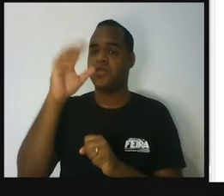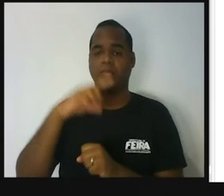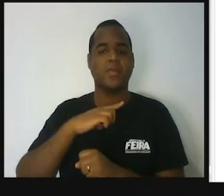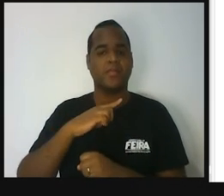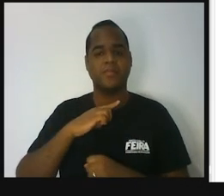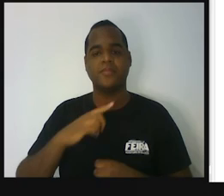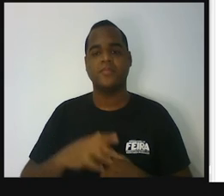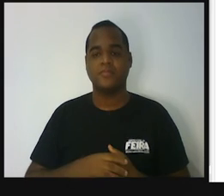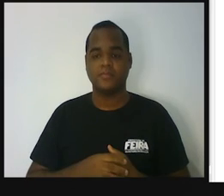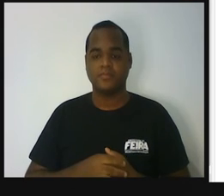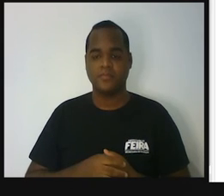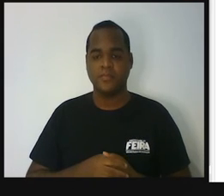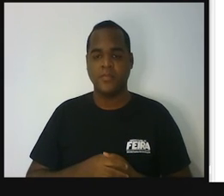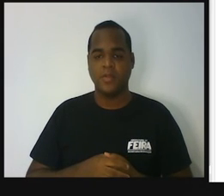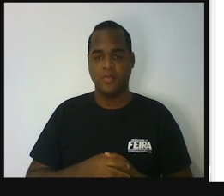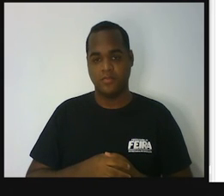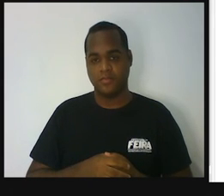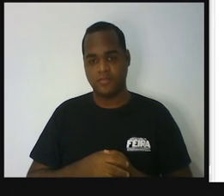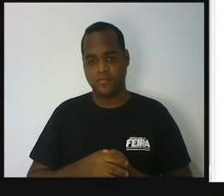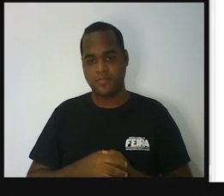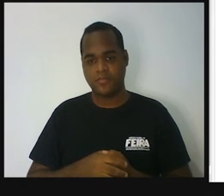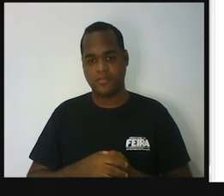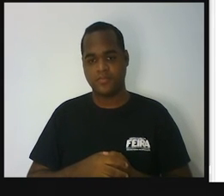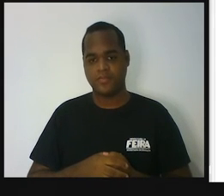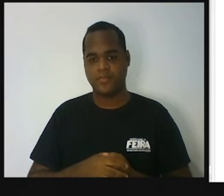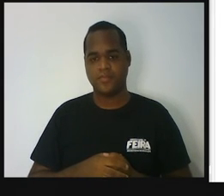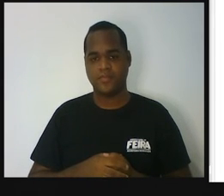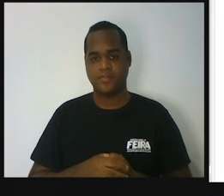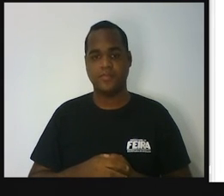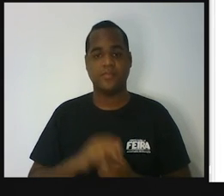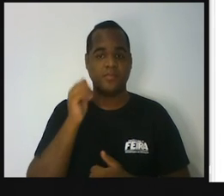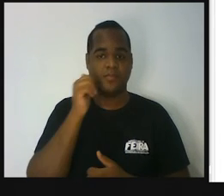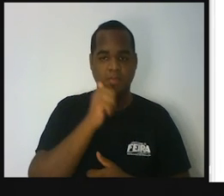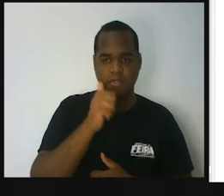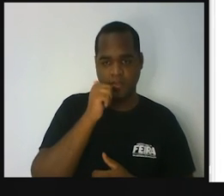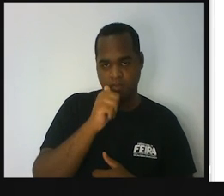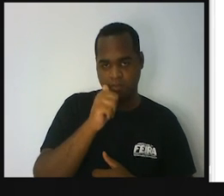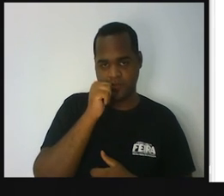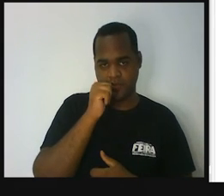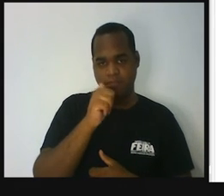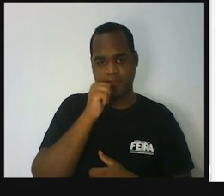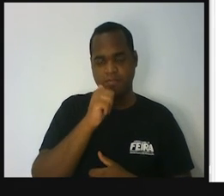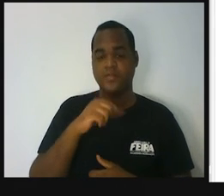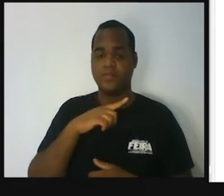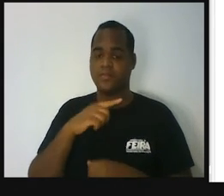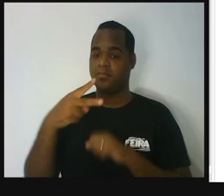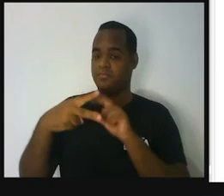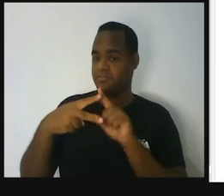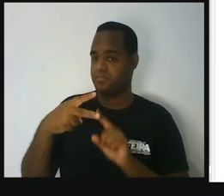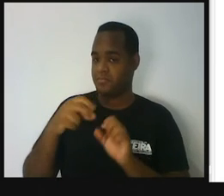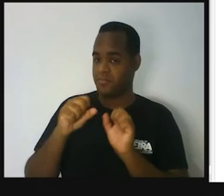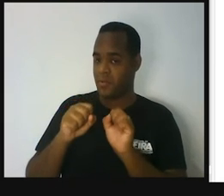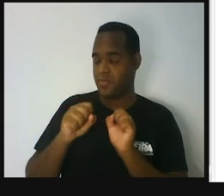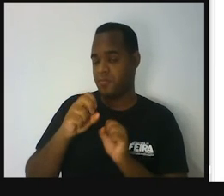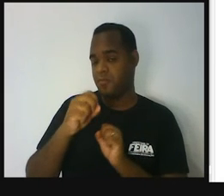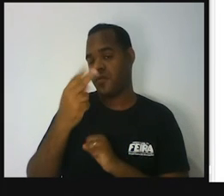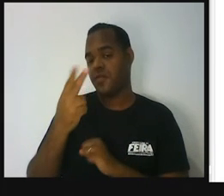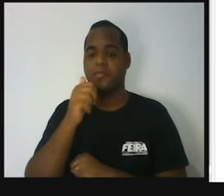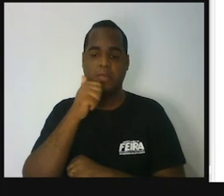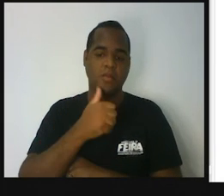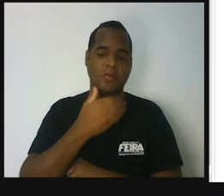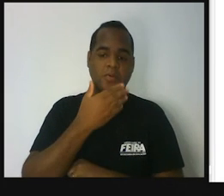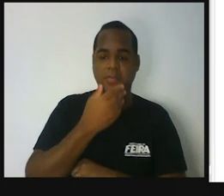Quando a mulher, né, ela gera um filho, há duas possibilidades. Ou nasce menino ou